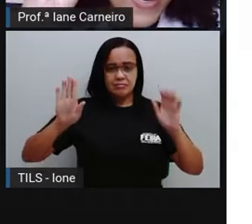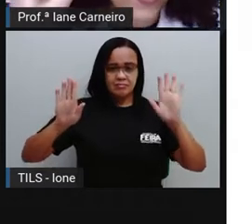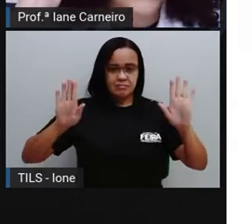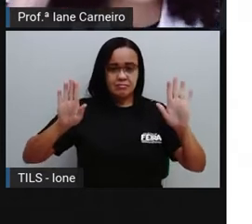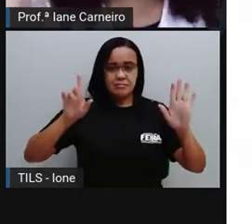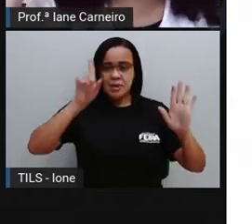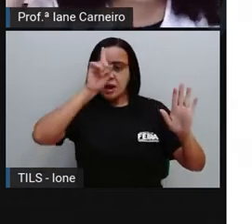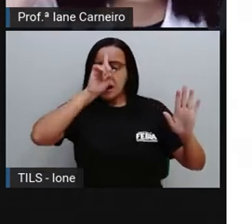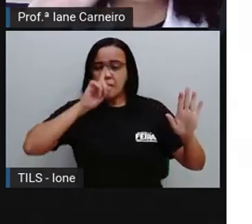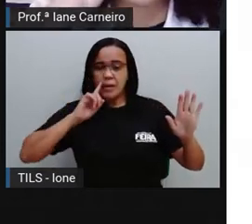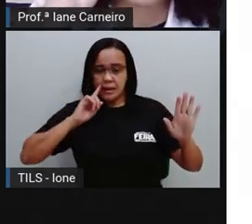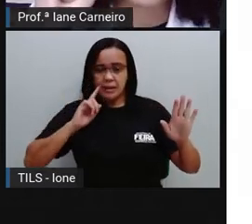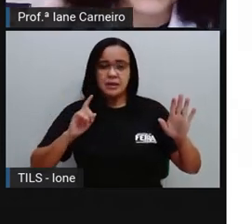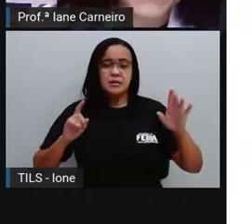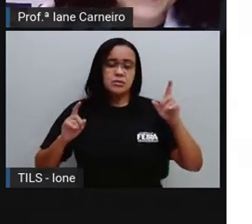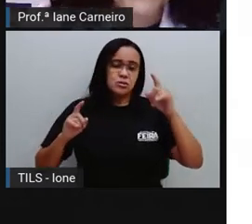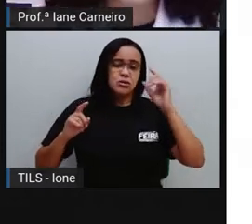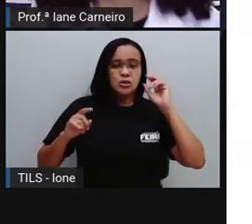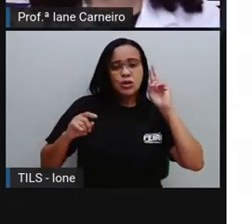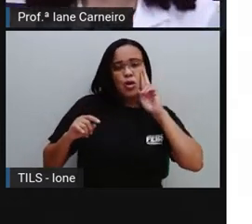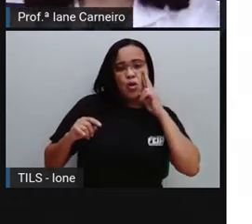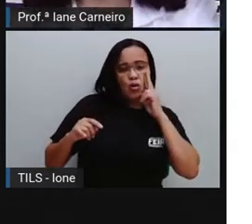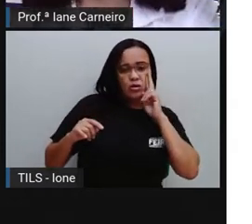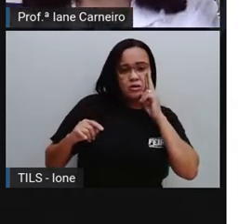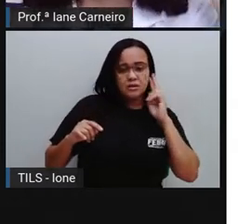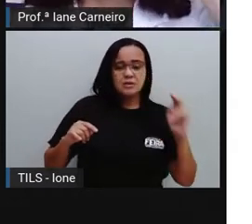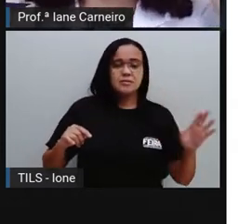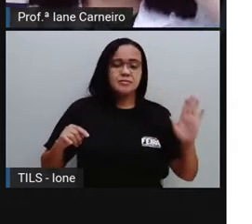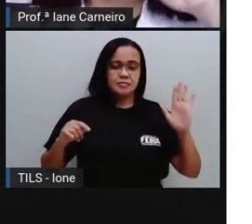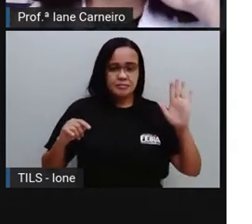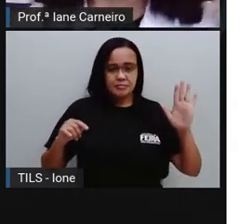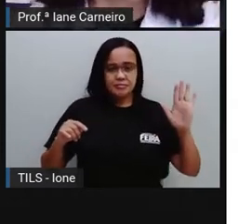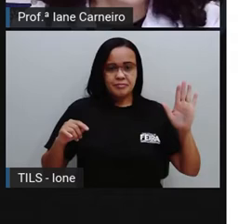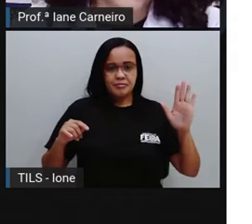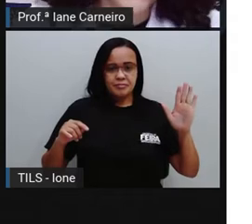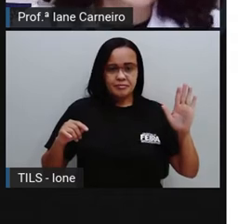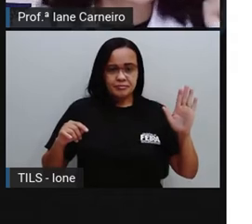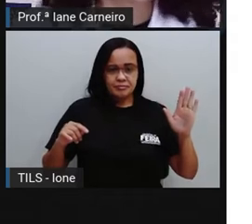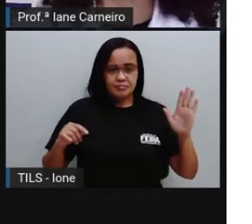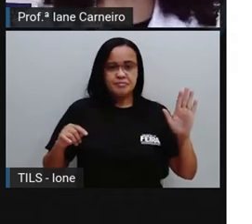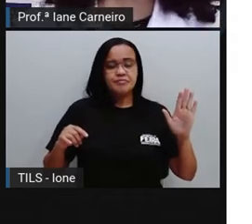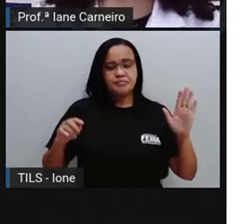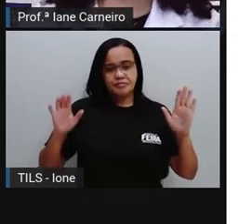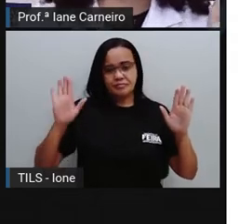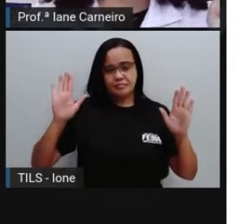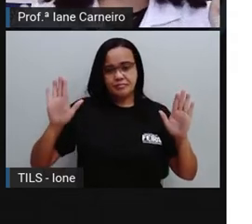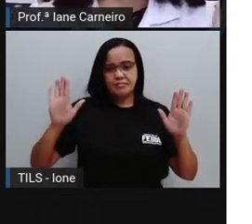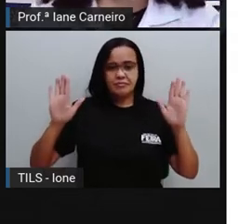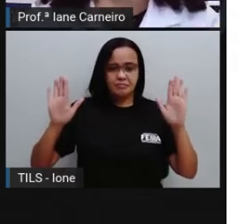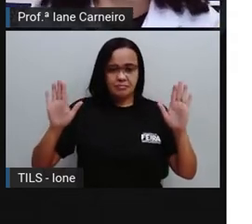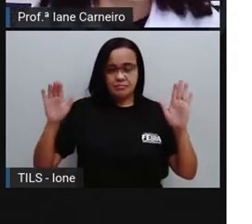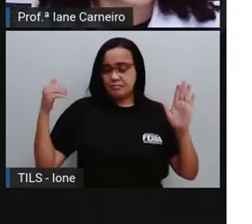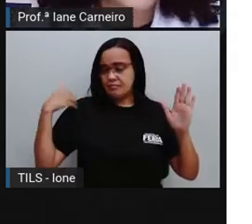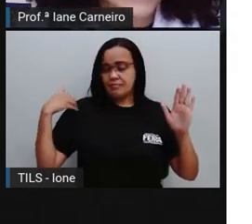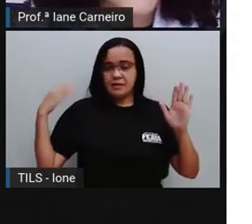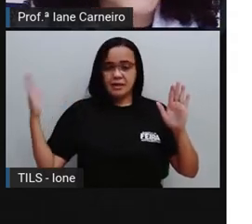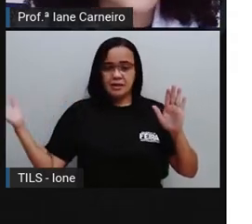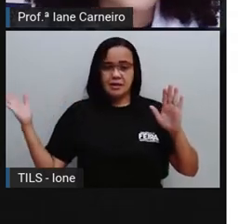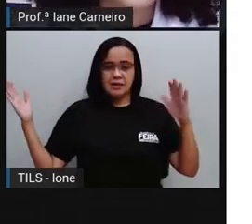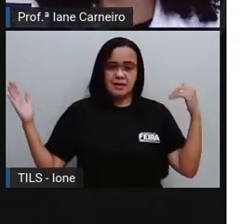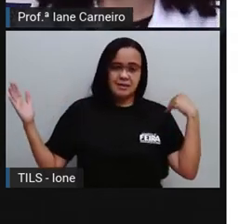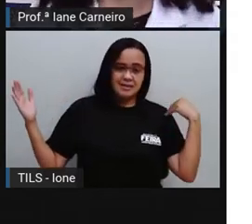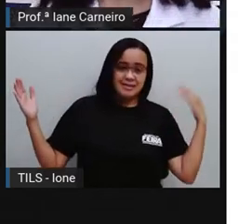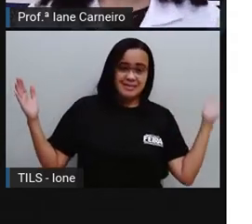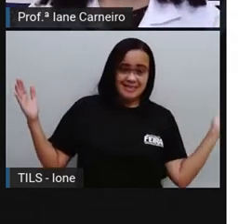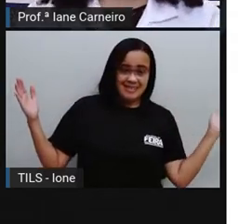amarelo, vai ser sua mão direita. E o amarelo, o objeto rosa, que vai ser sua mão esquerda. Certo?